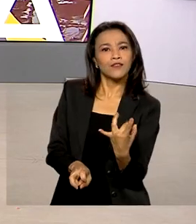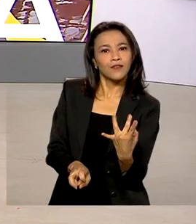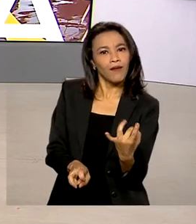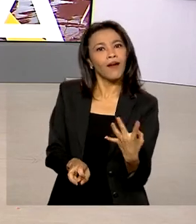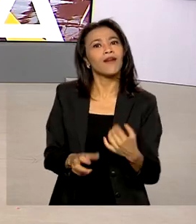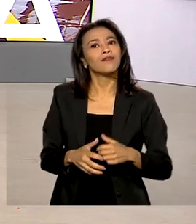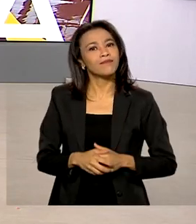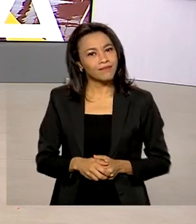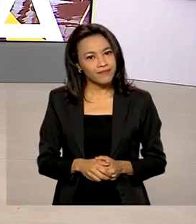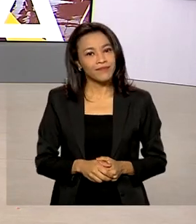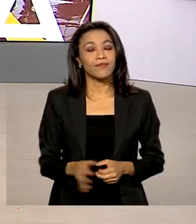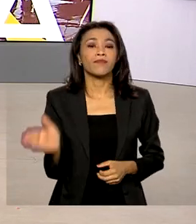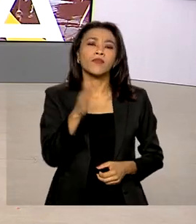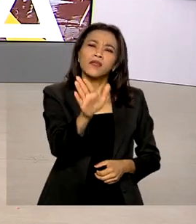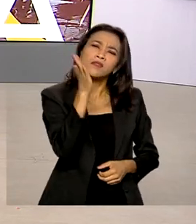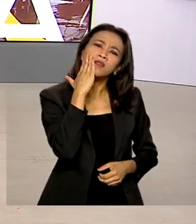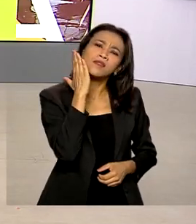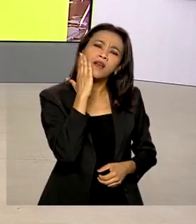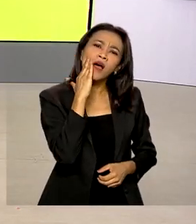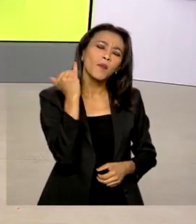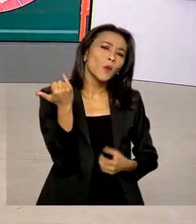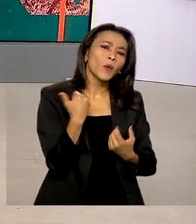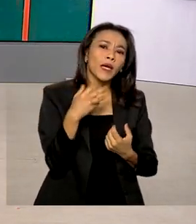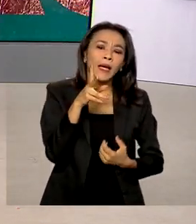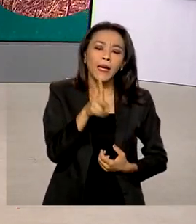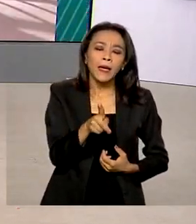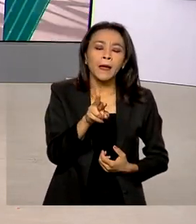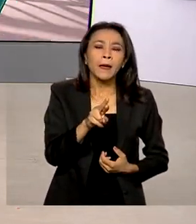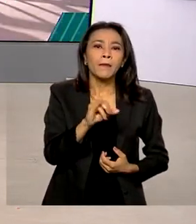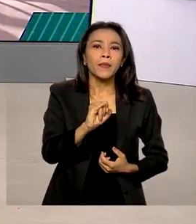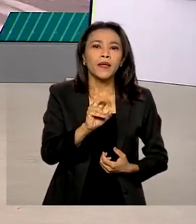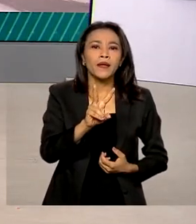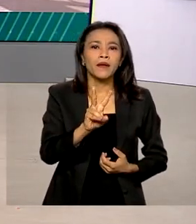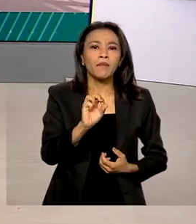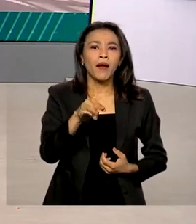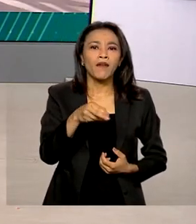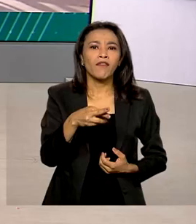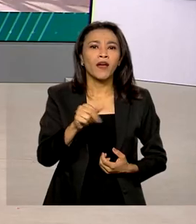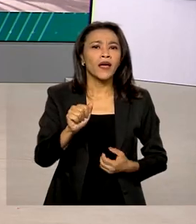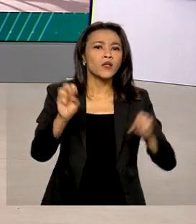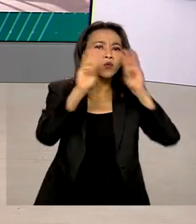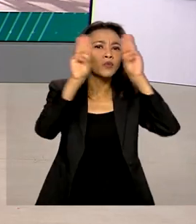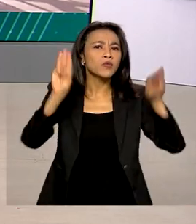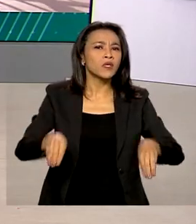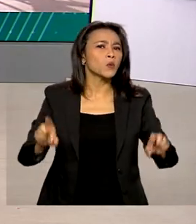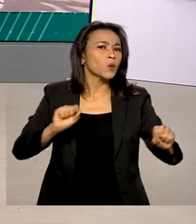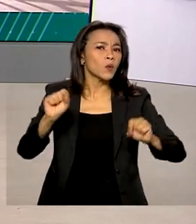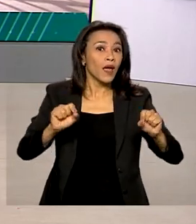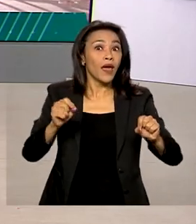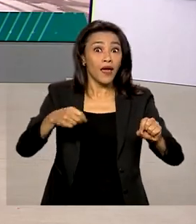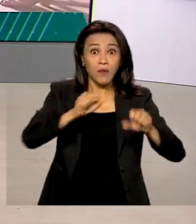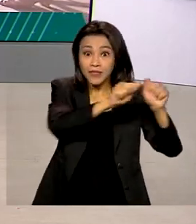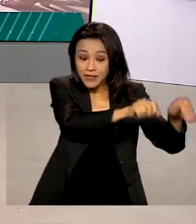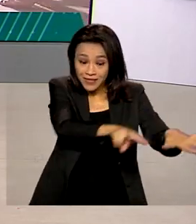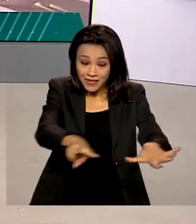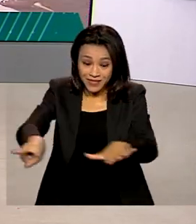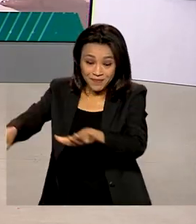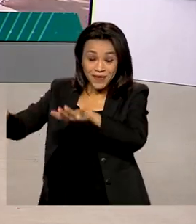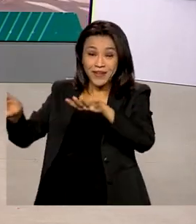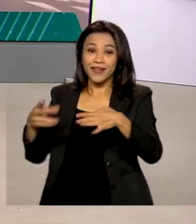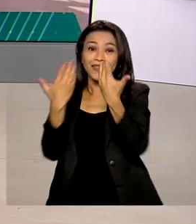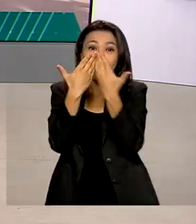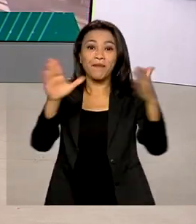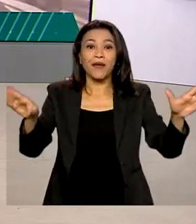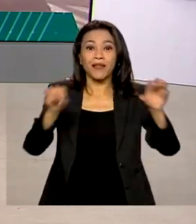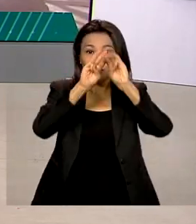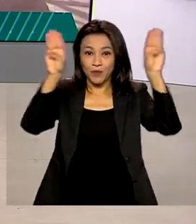Você já ouviu falar na Primavera dos Museus? É uma semana de muitas atividades e portas abertas em centenas